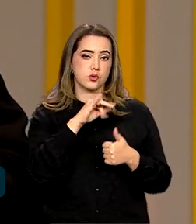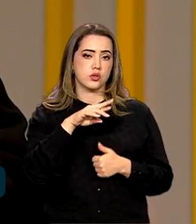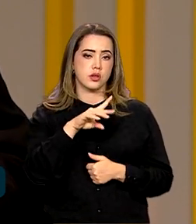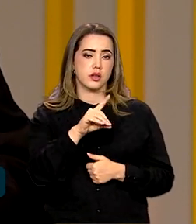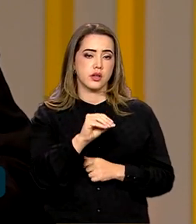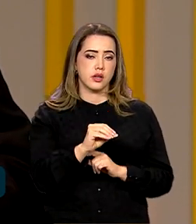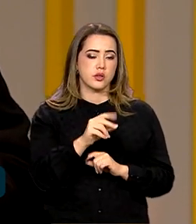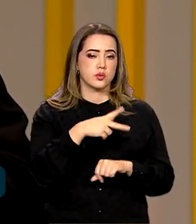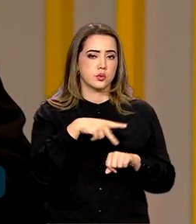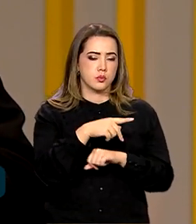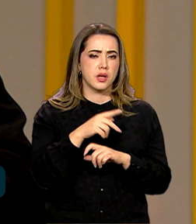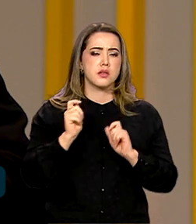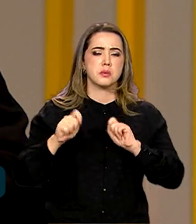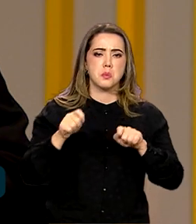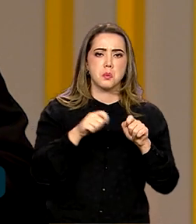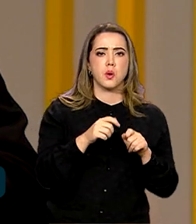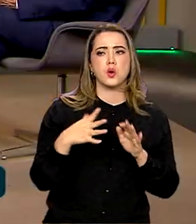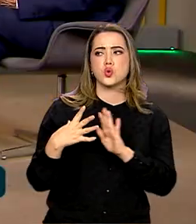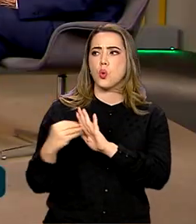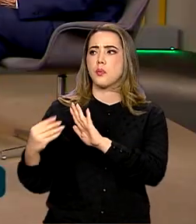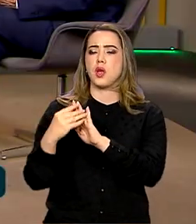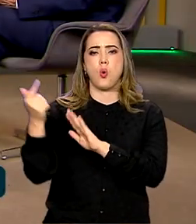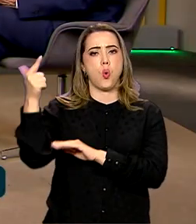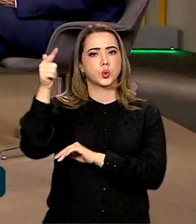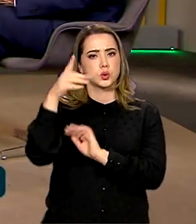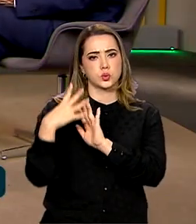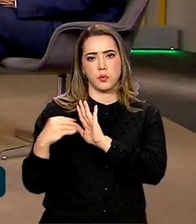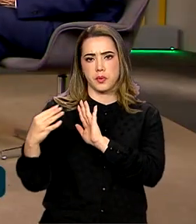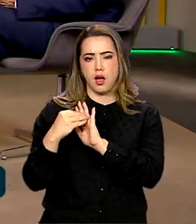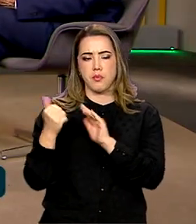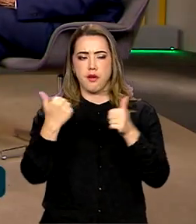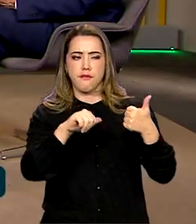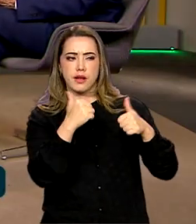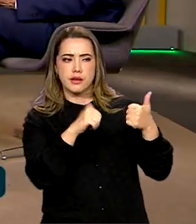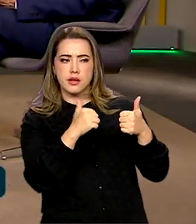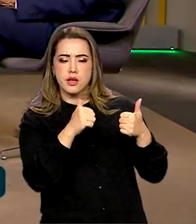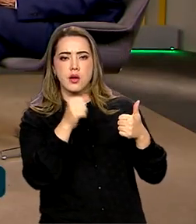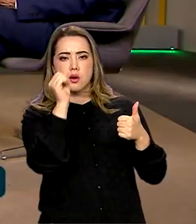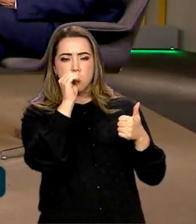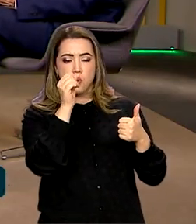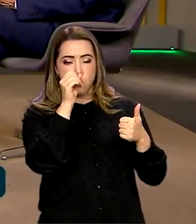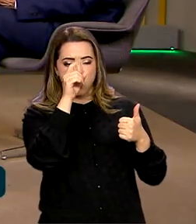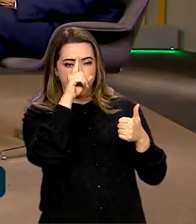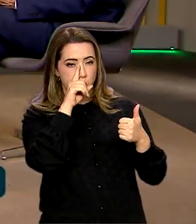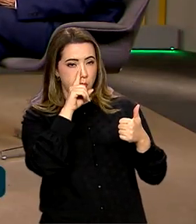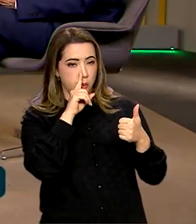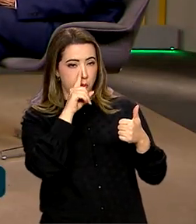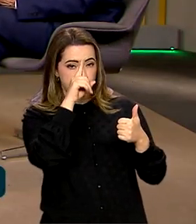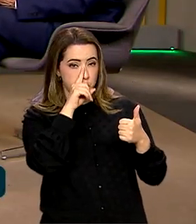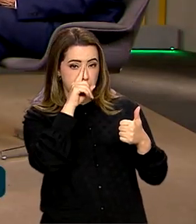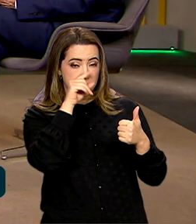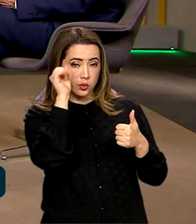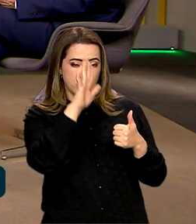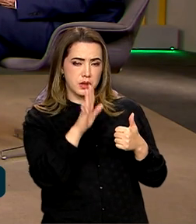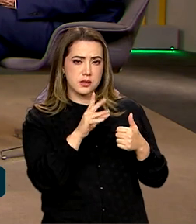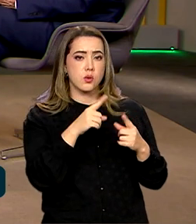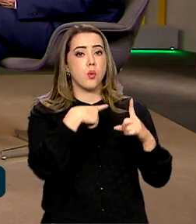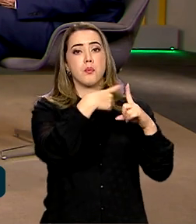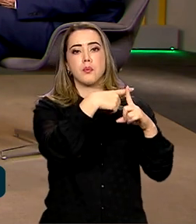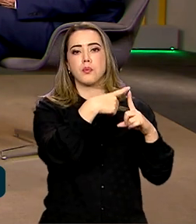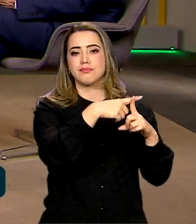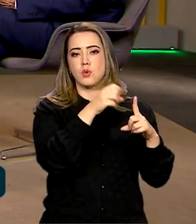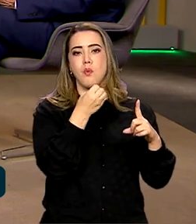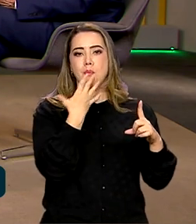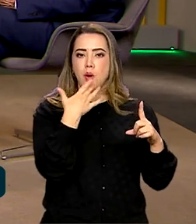agências e que deve ser seguido por outras, né, e que, claro, com isso você tem um ambiente econômico melhor e